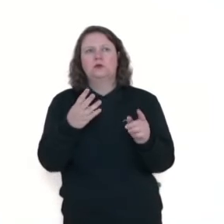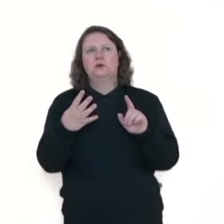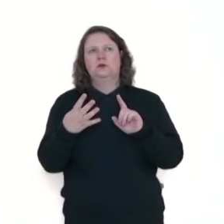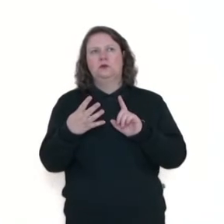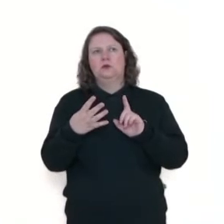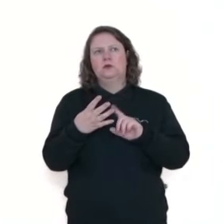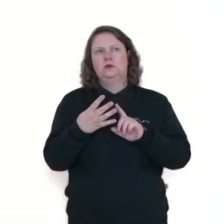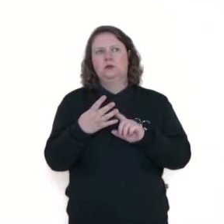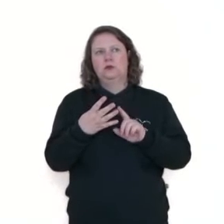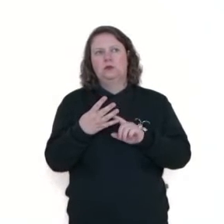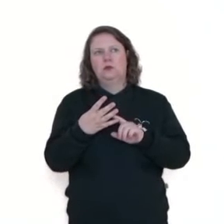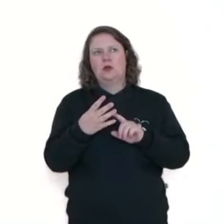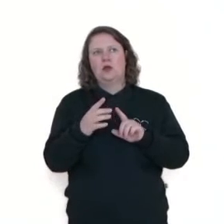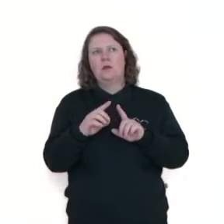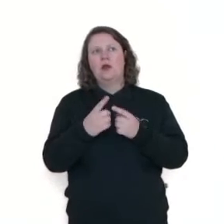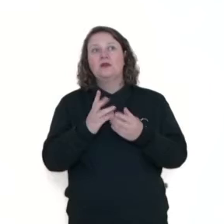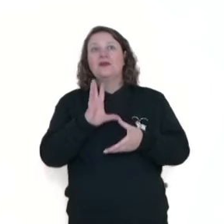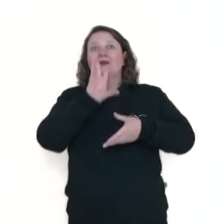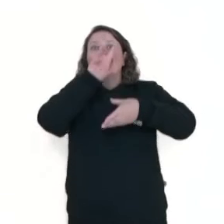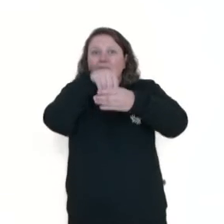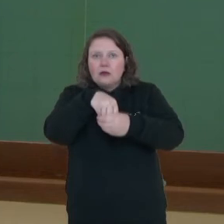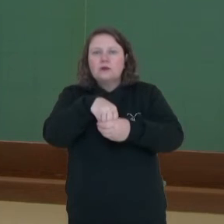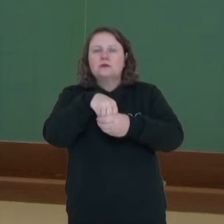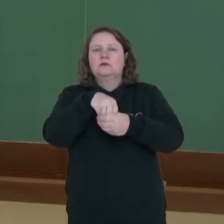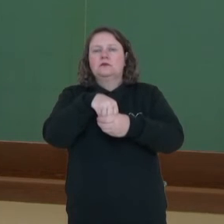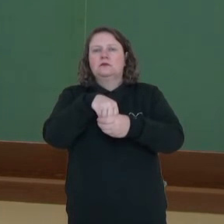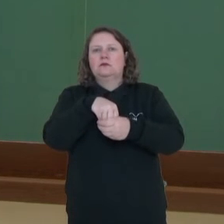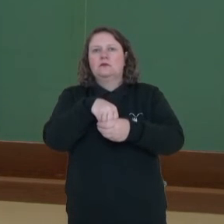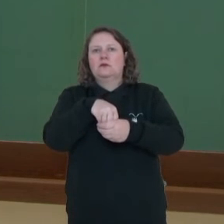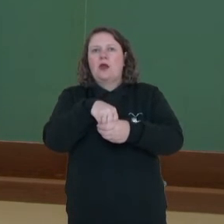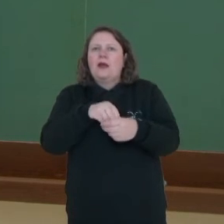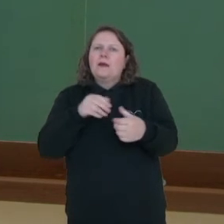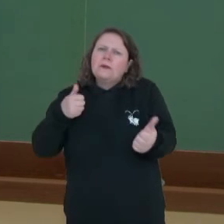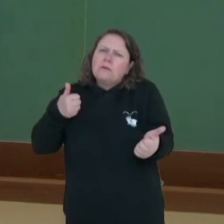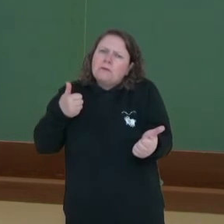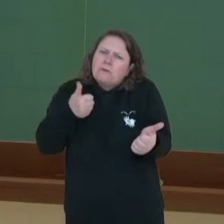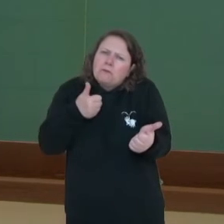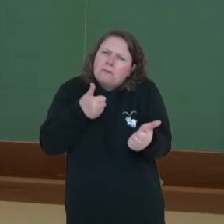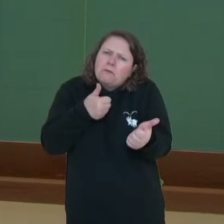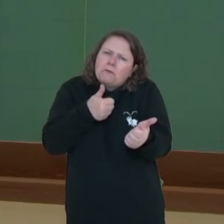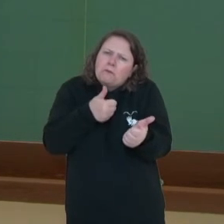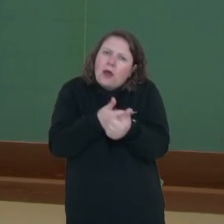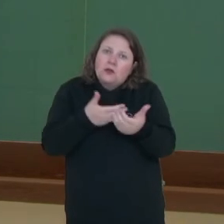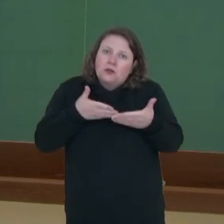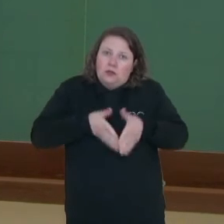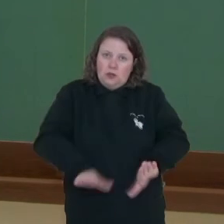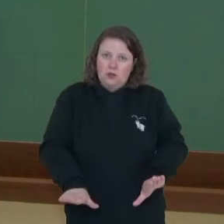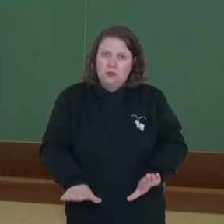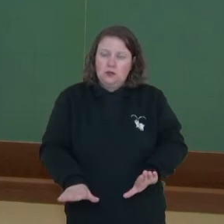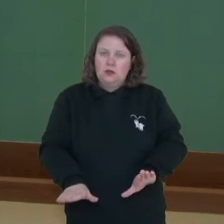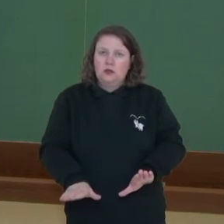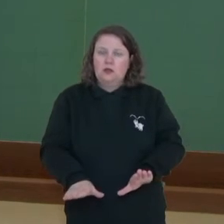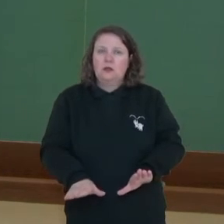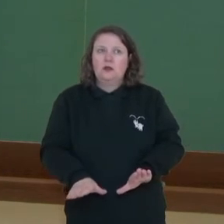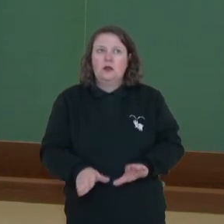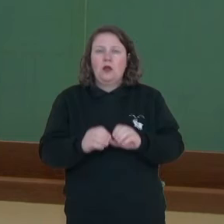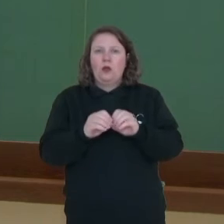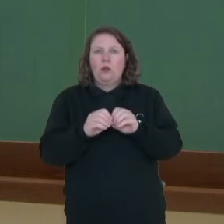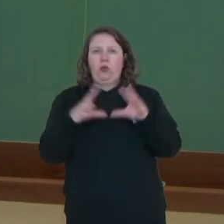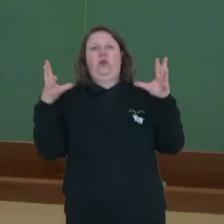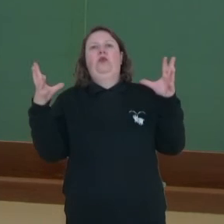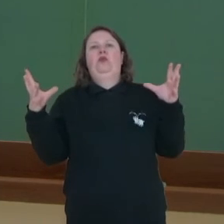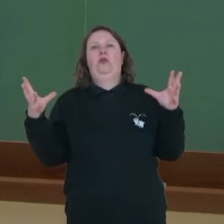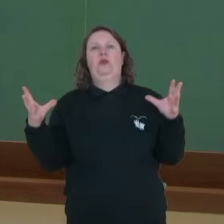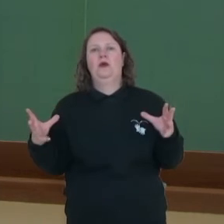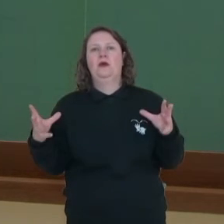ovo, mas em vez de botar para fora, o ovo fica dentro da barriga. Quando está perto de nascer, o ovo eclode dentro da